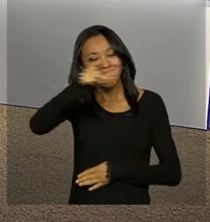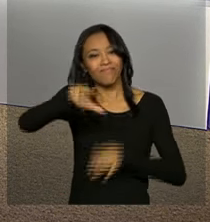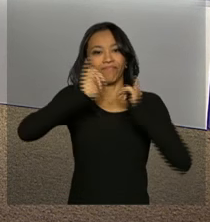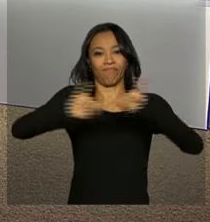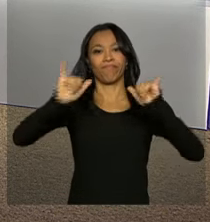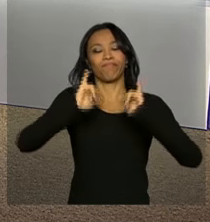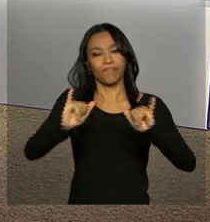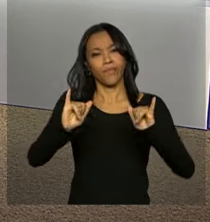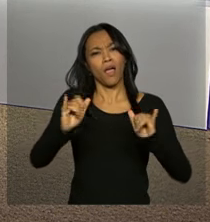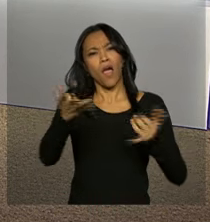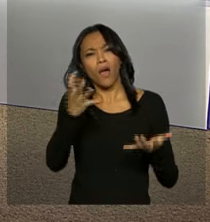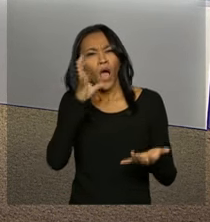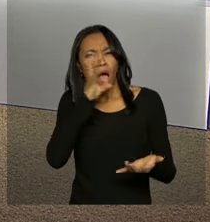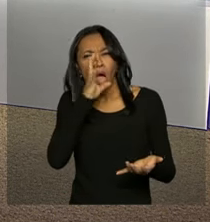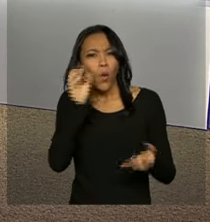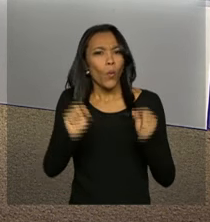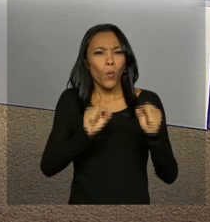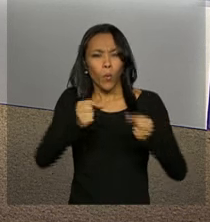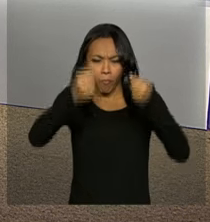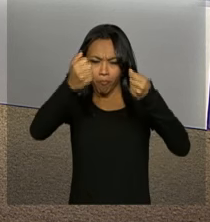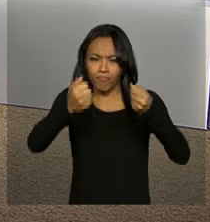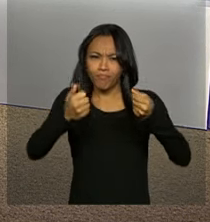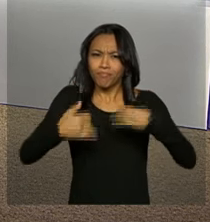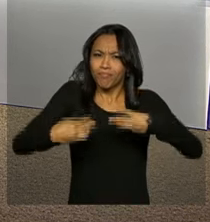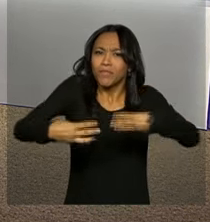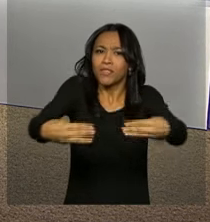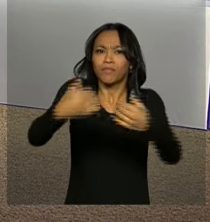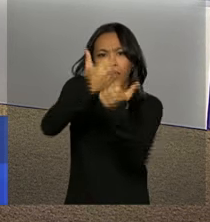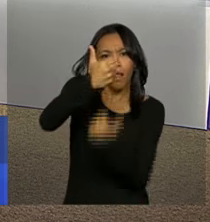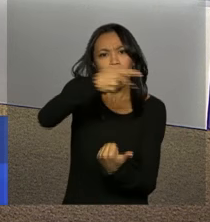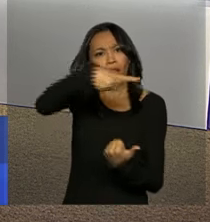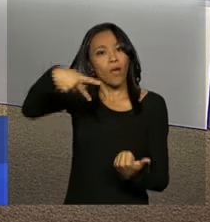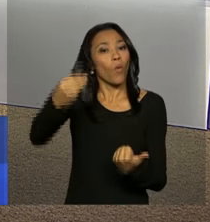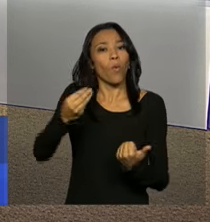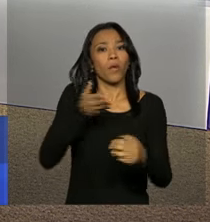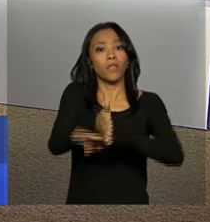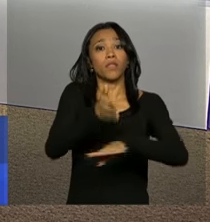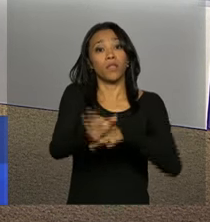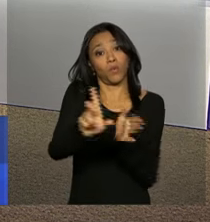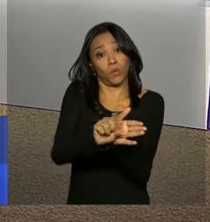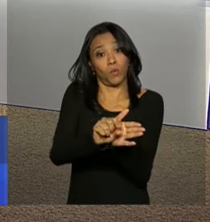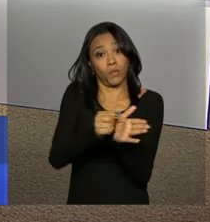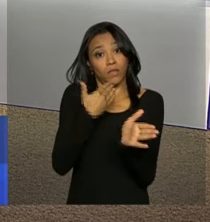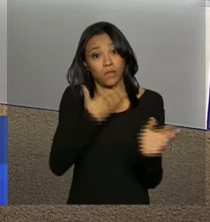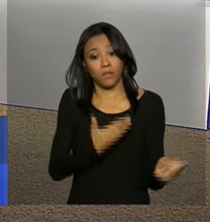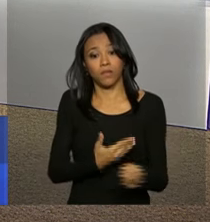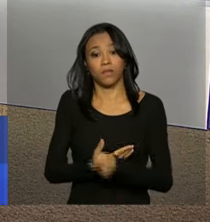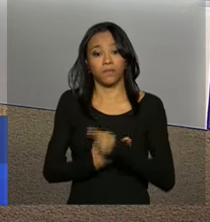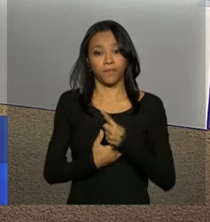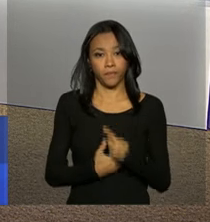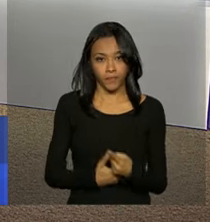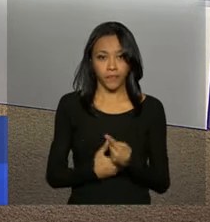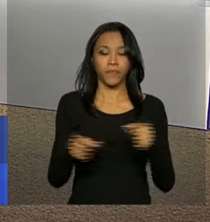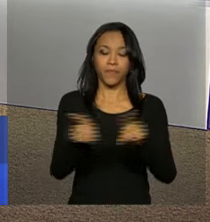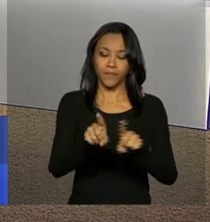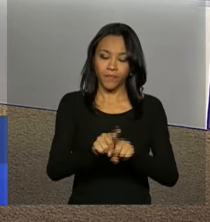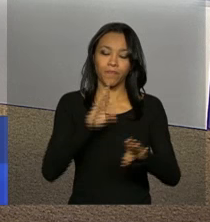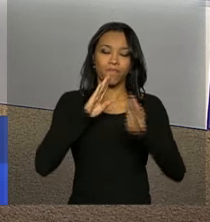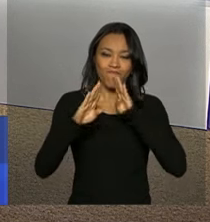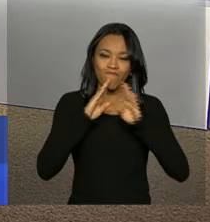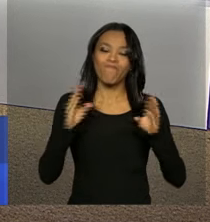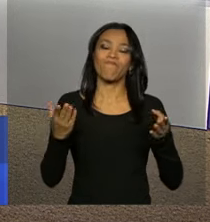informações. Acompanhe as novidades do Executivo Federal também nas nossas redes sociais, twitter.com.br tvnbr,